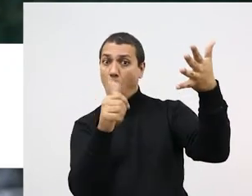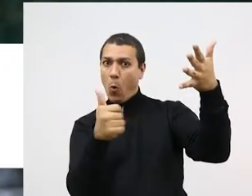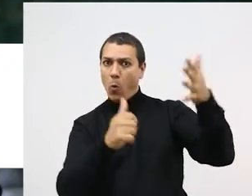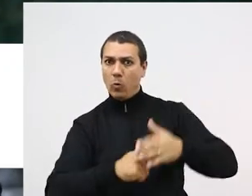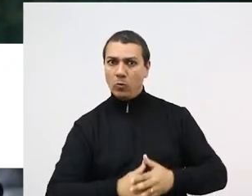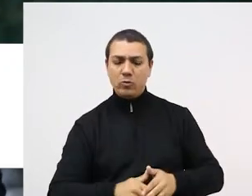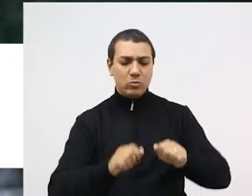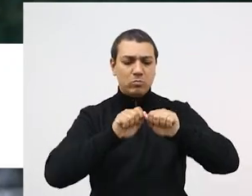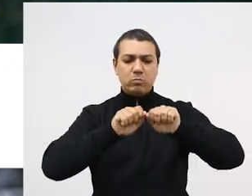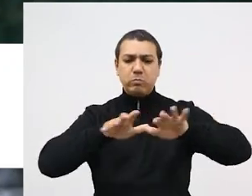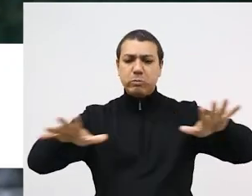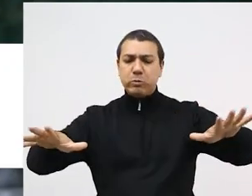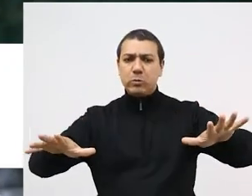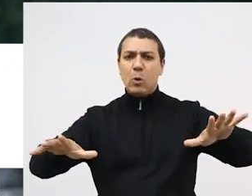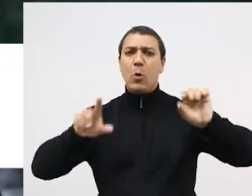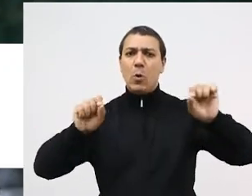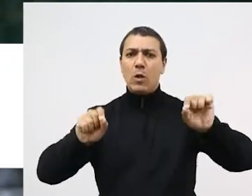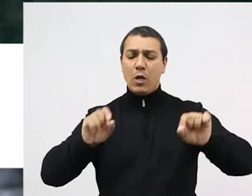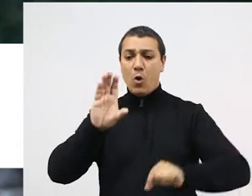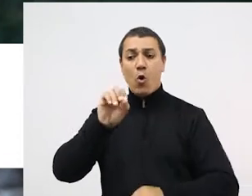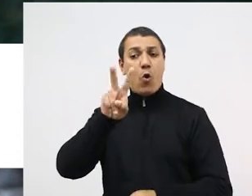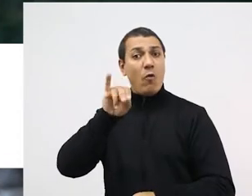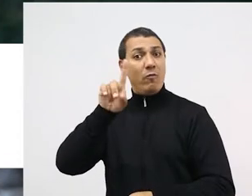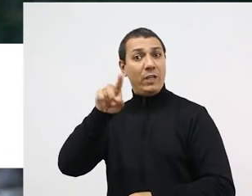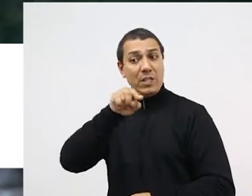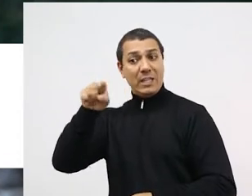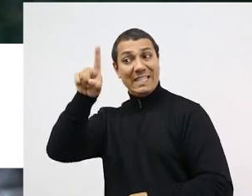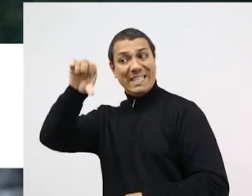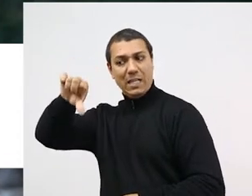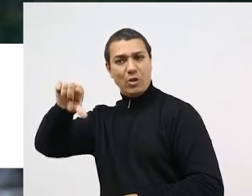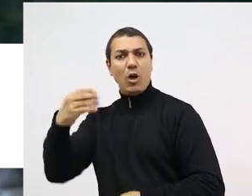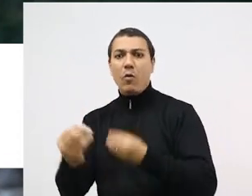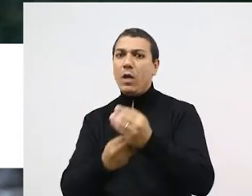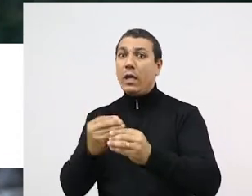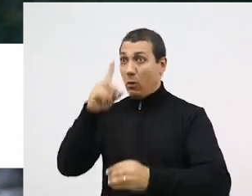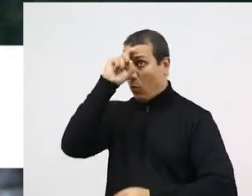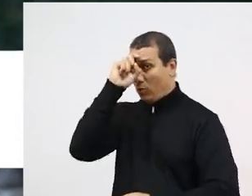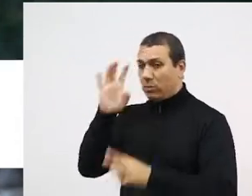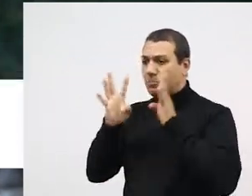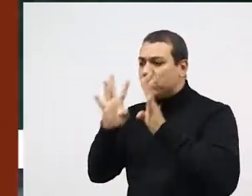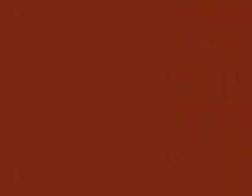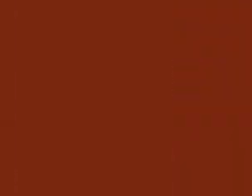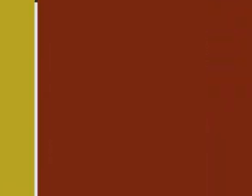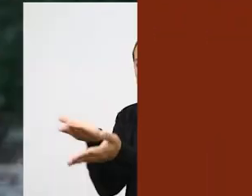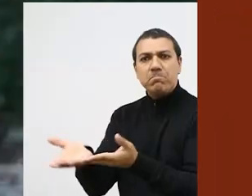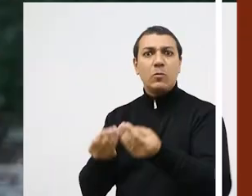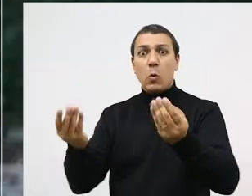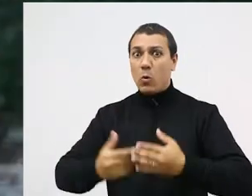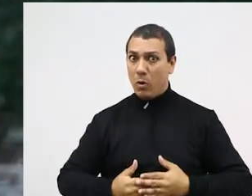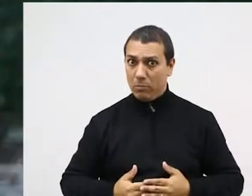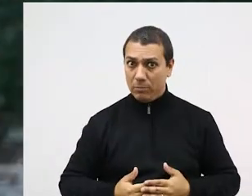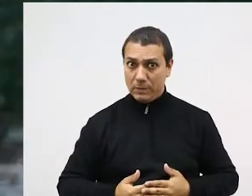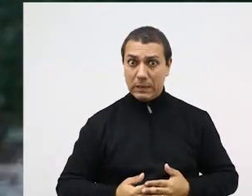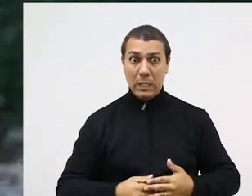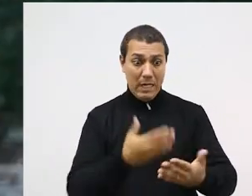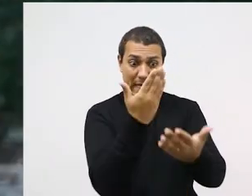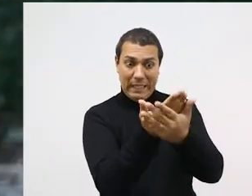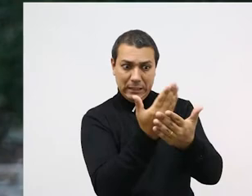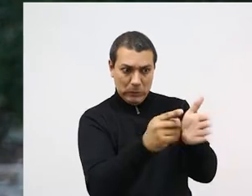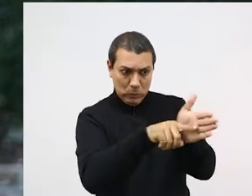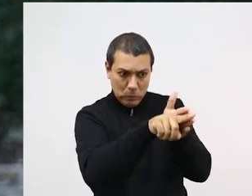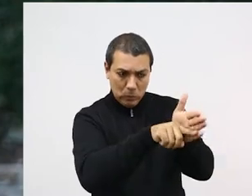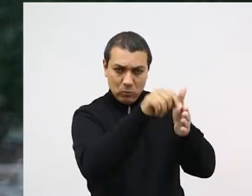de propagação da Covid-19 e a capacidade de atendimento do sistema de saúde local. Os indicadores têm pesos